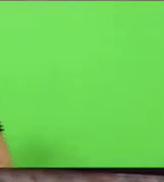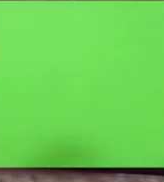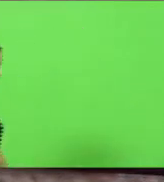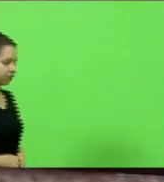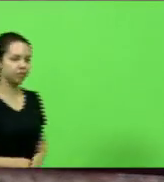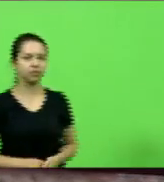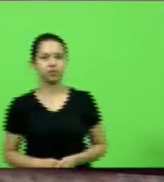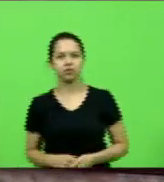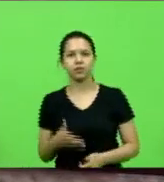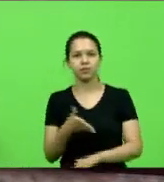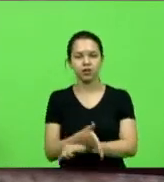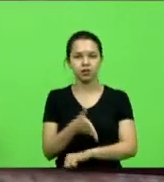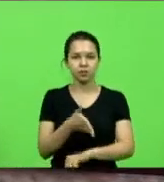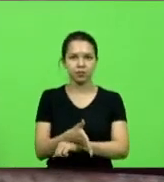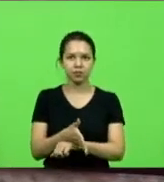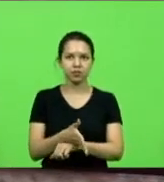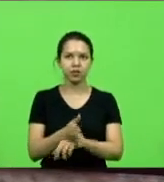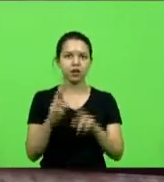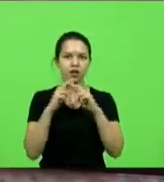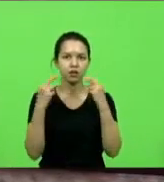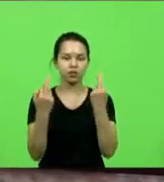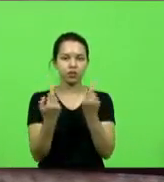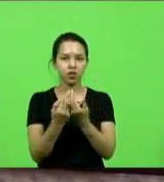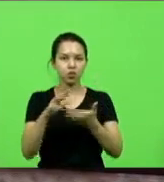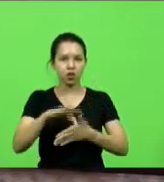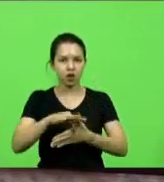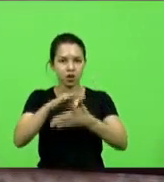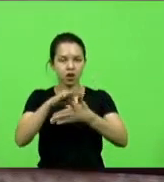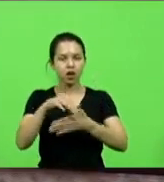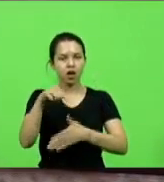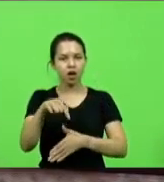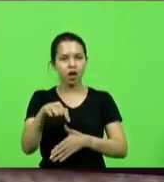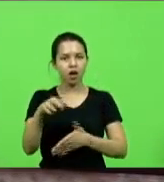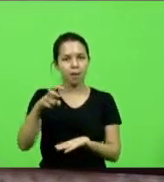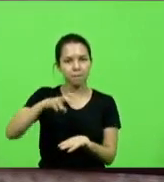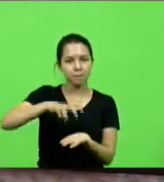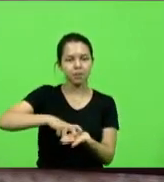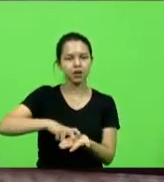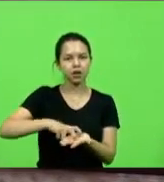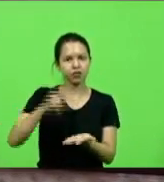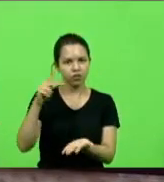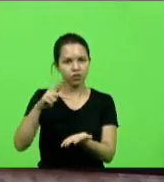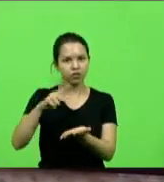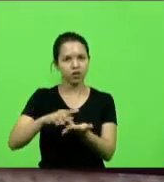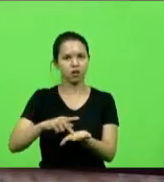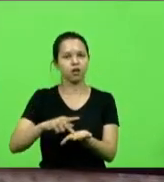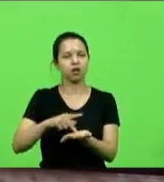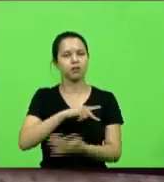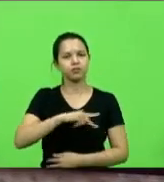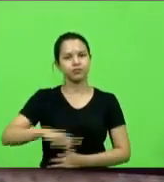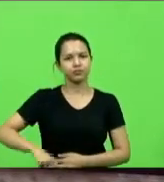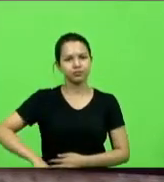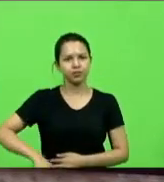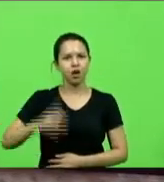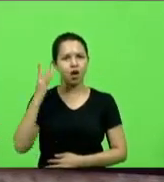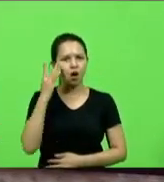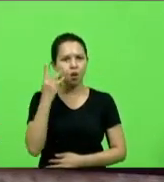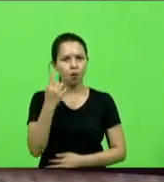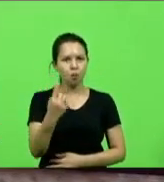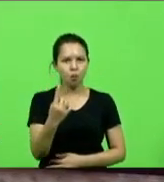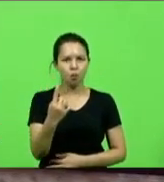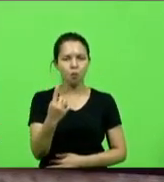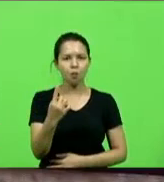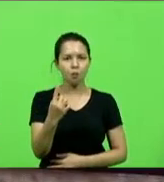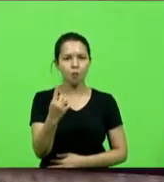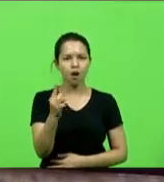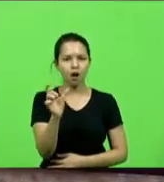reunião de líderes esta manhã. E, de fato, senhor presidente, eu acho que uma palavrinha se destacou hoje pela manhã.